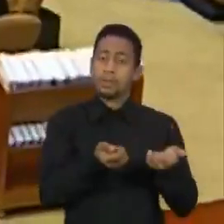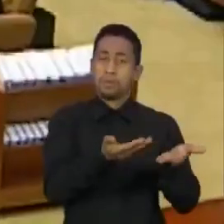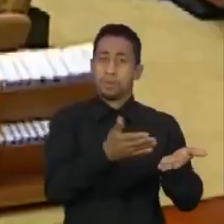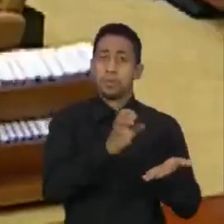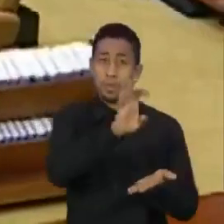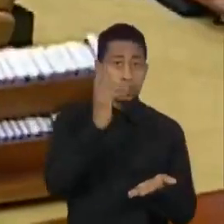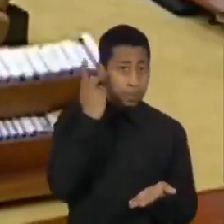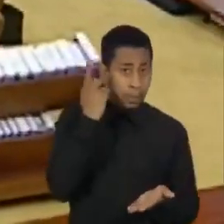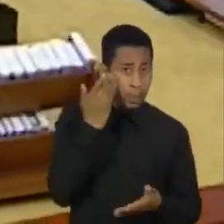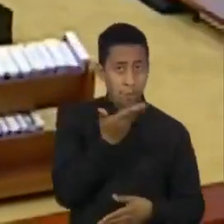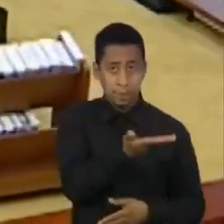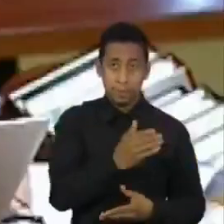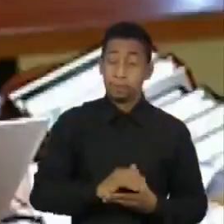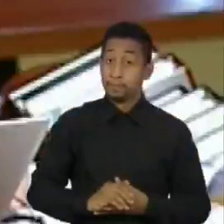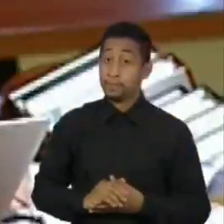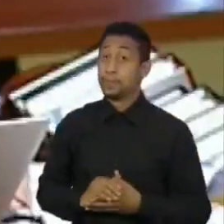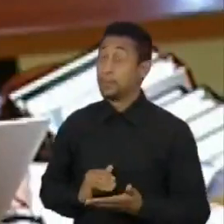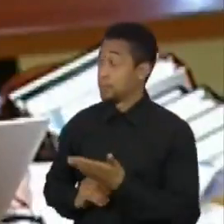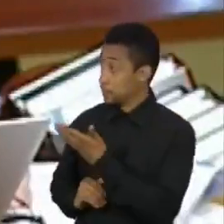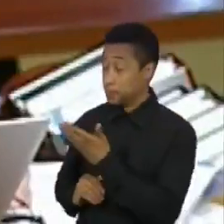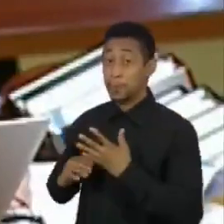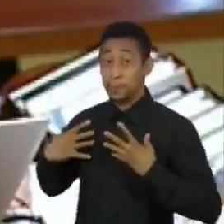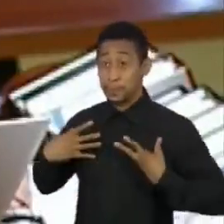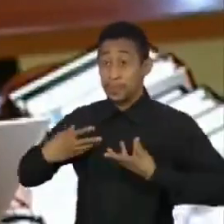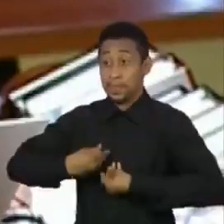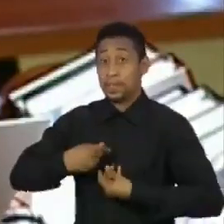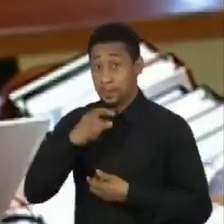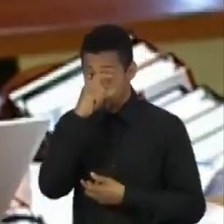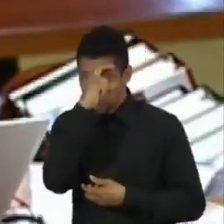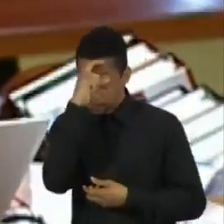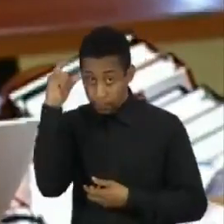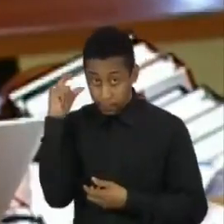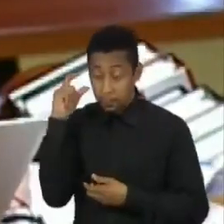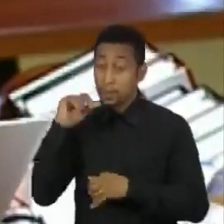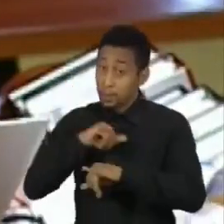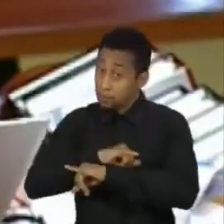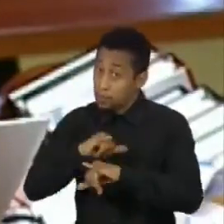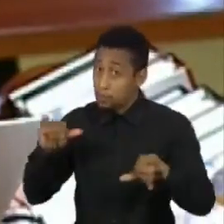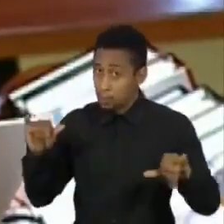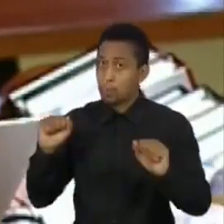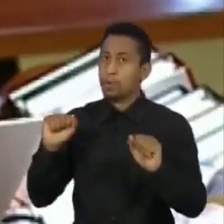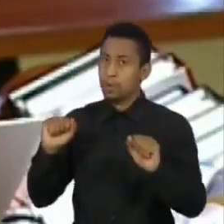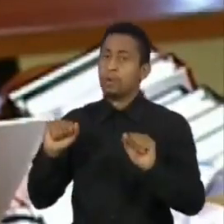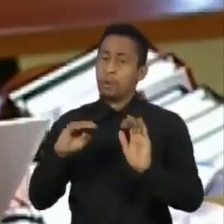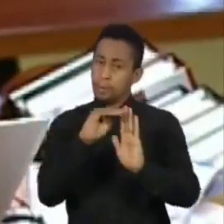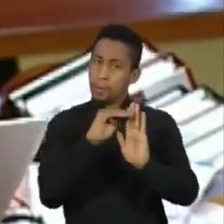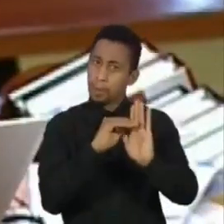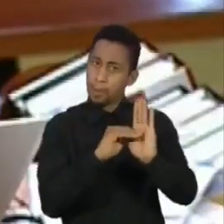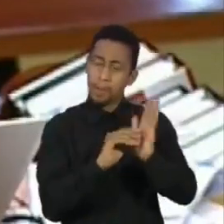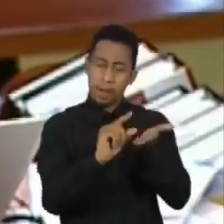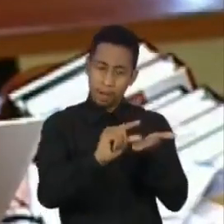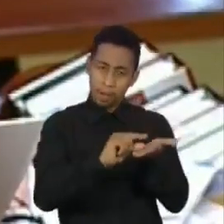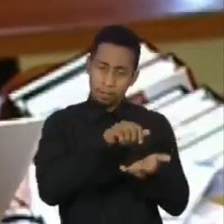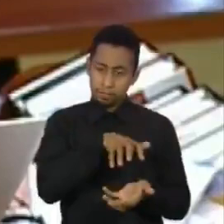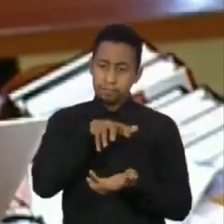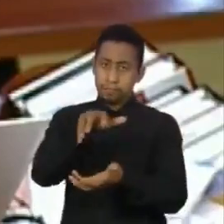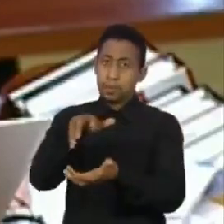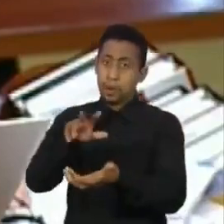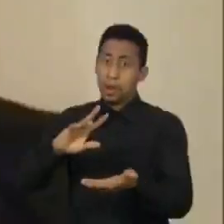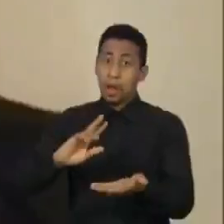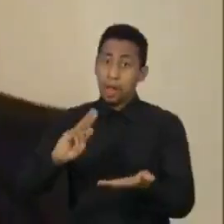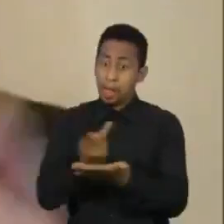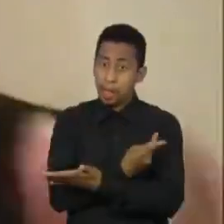O ministro do STF, Ricardo Lewandowski, argumentou na decisão que mudanças abruptas de orientação podem levar a aumento de